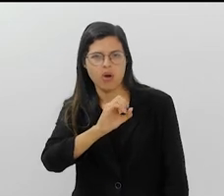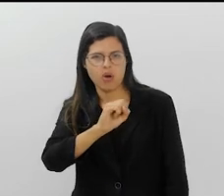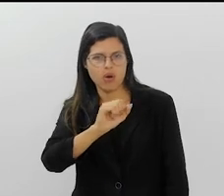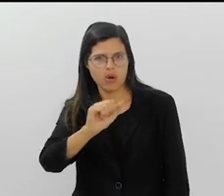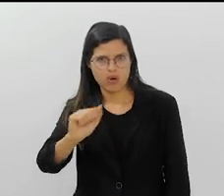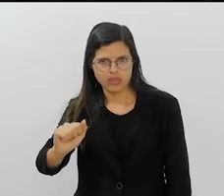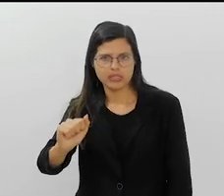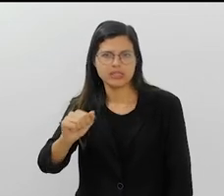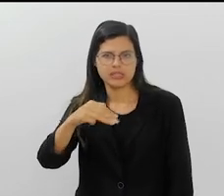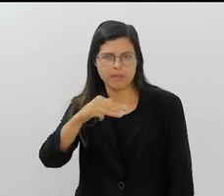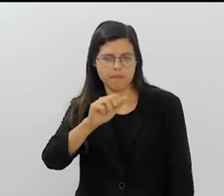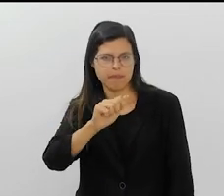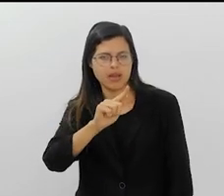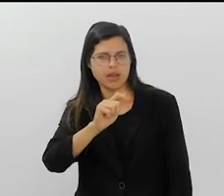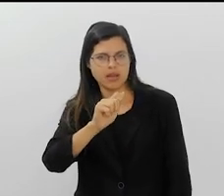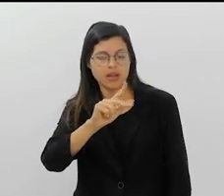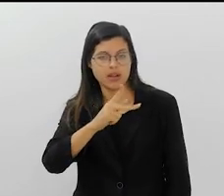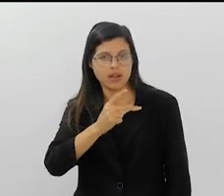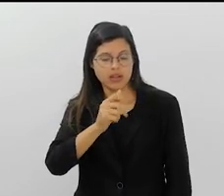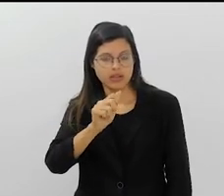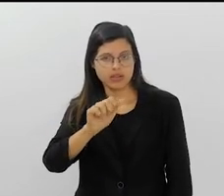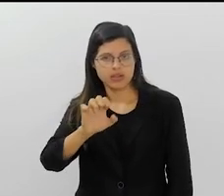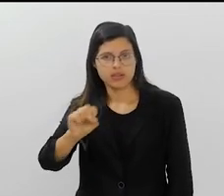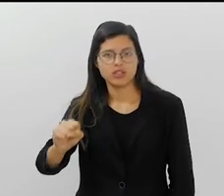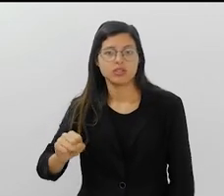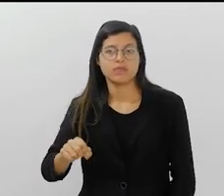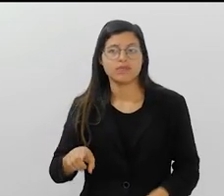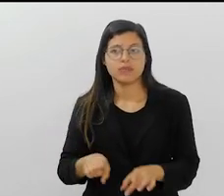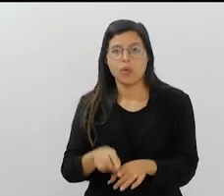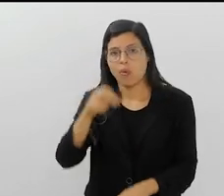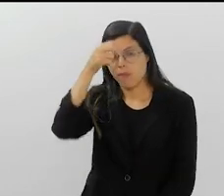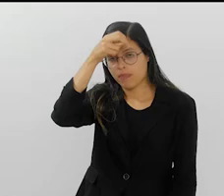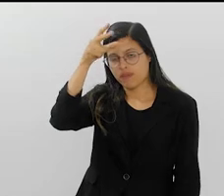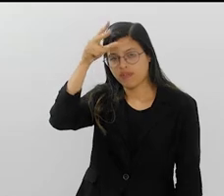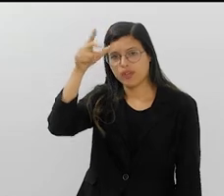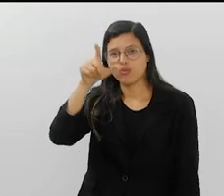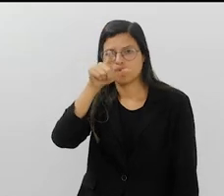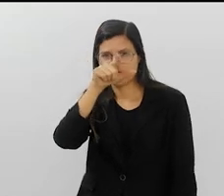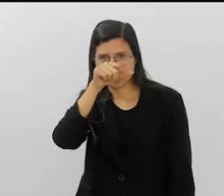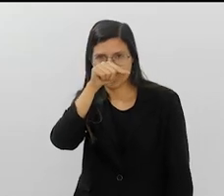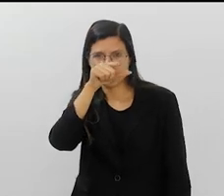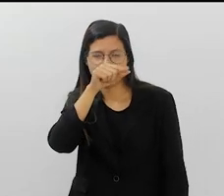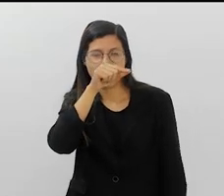Como eu defendo isso, o prefeito de Nilópolis, o Abraãozinho,